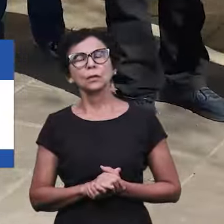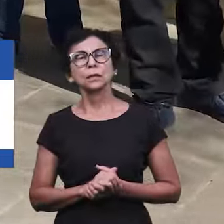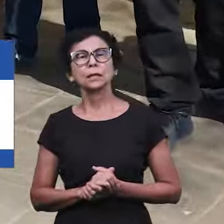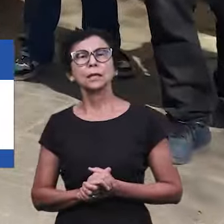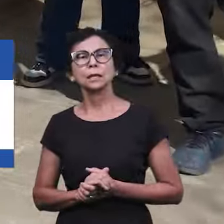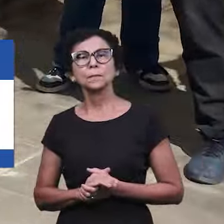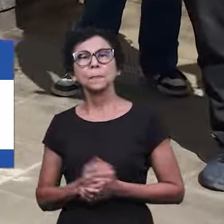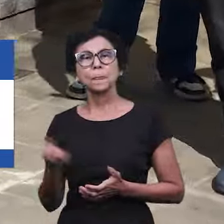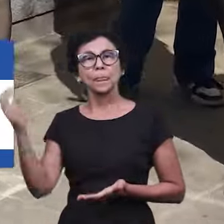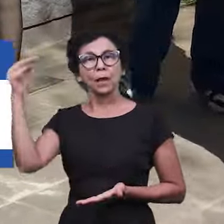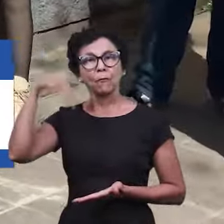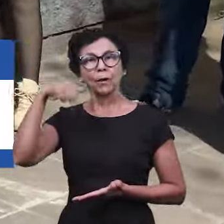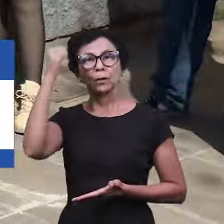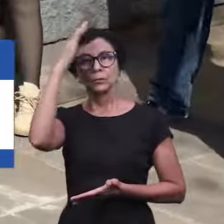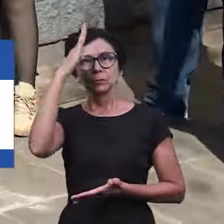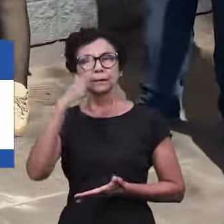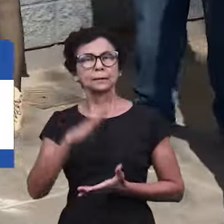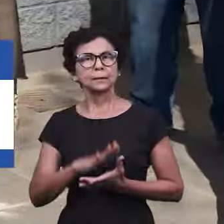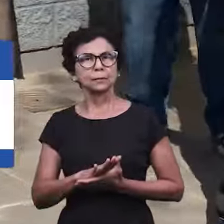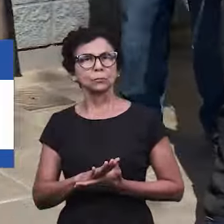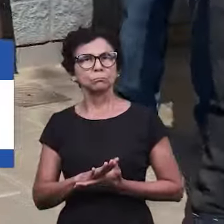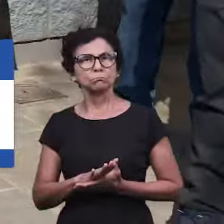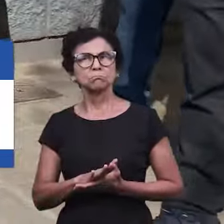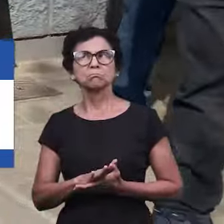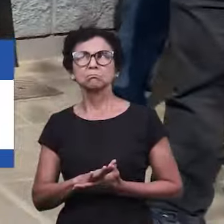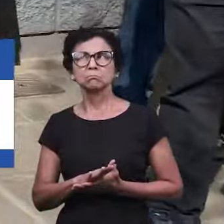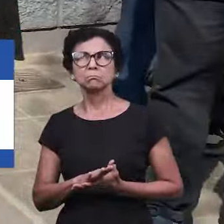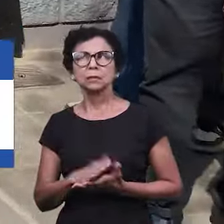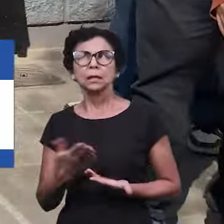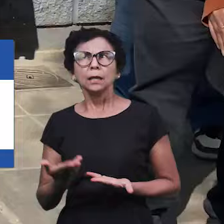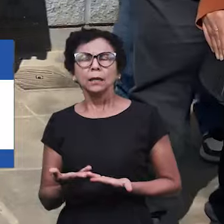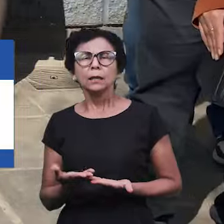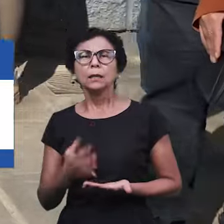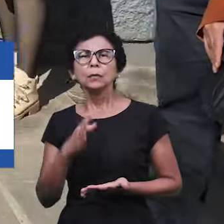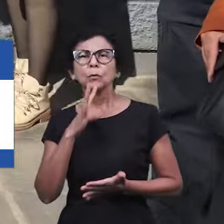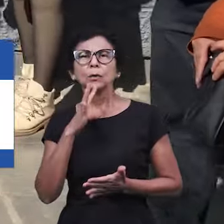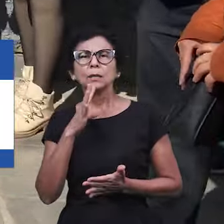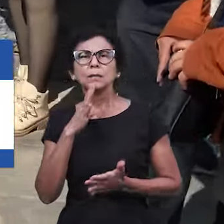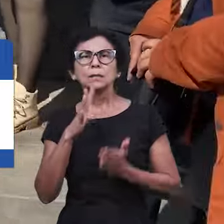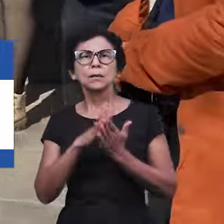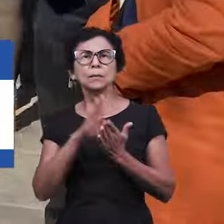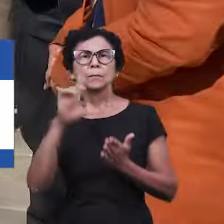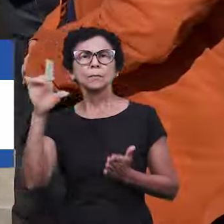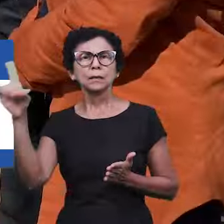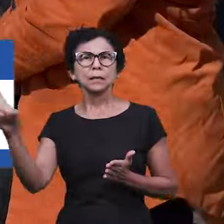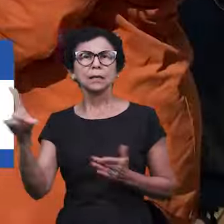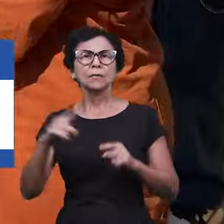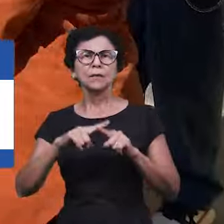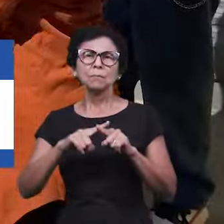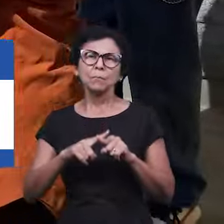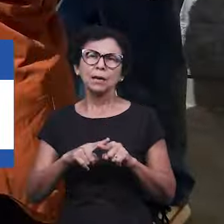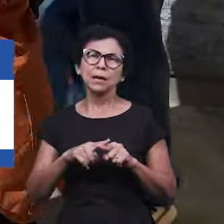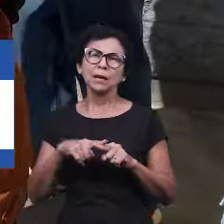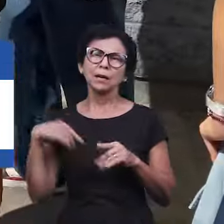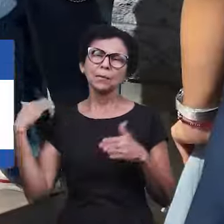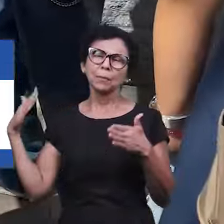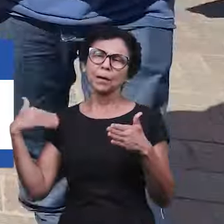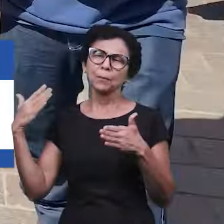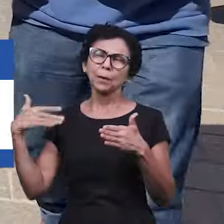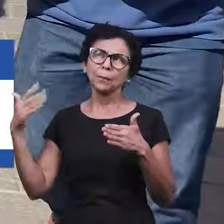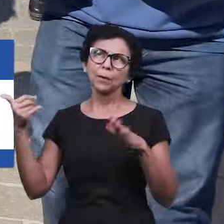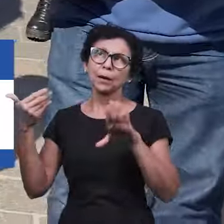encontro com Deus e conheceu a sua palavra. Mas, acabou se distanciando com o tempo. E naquele dia,